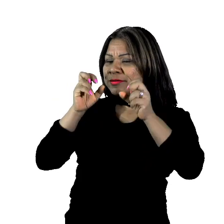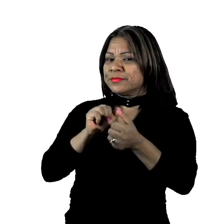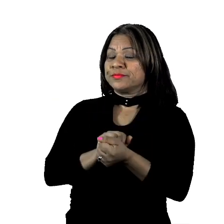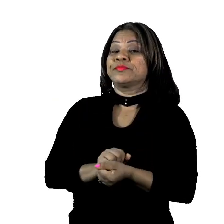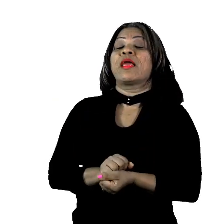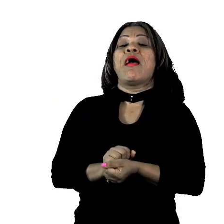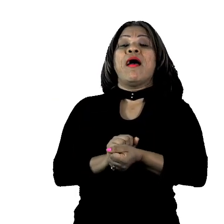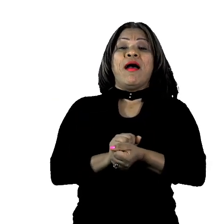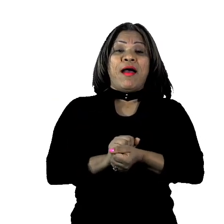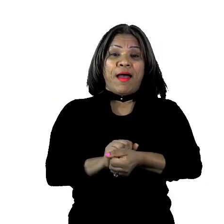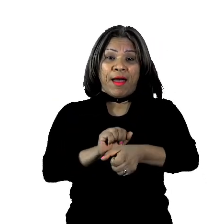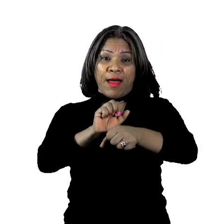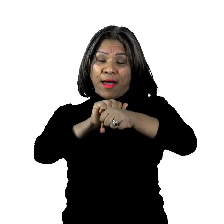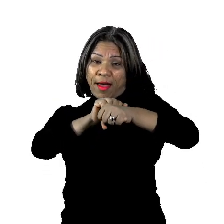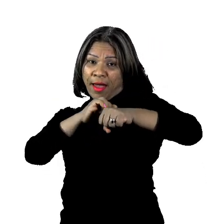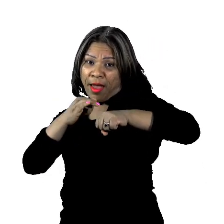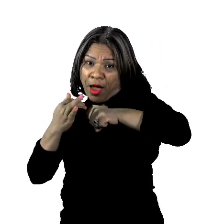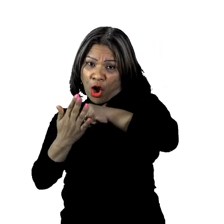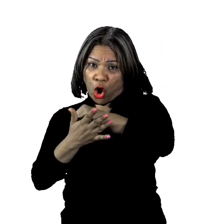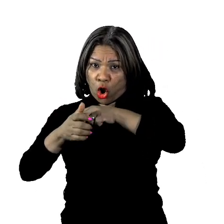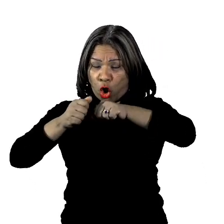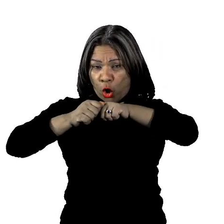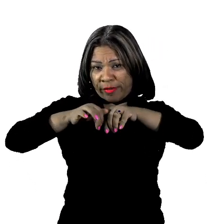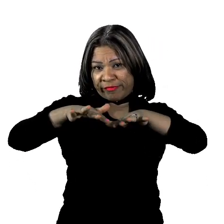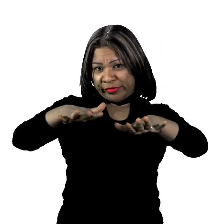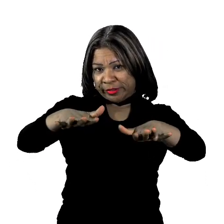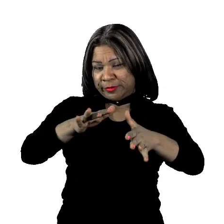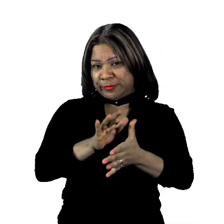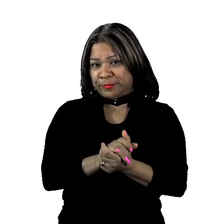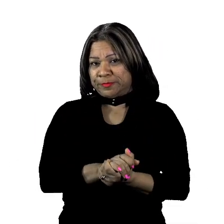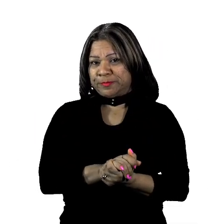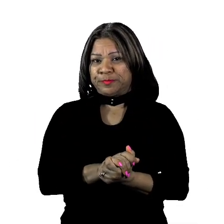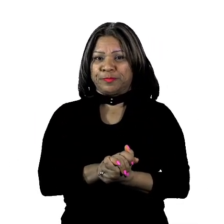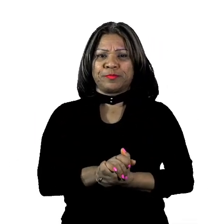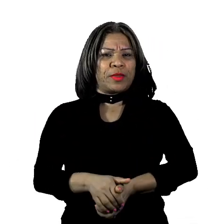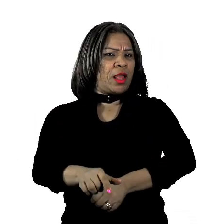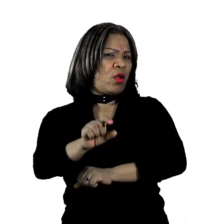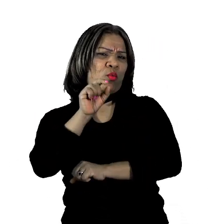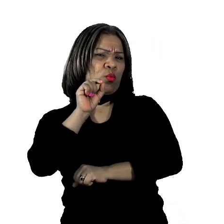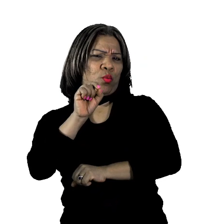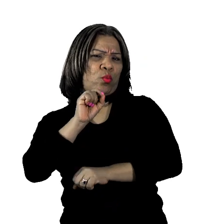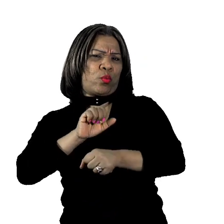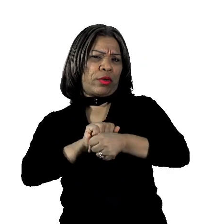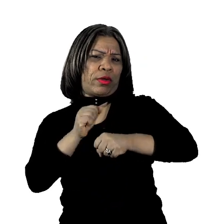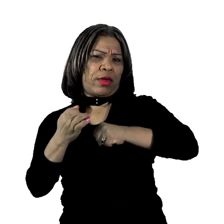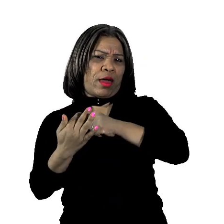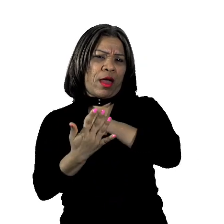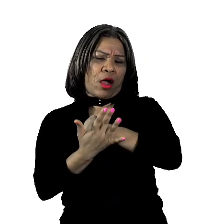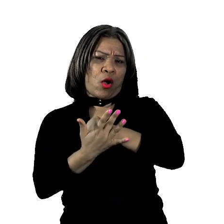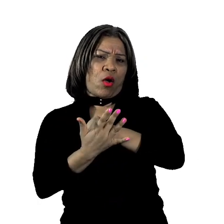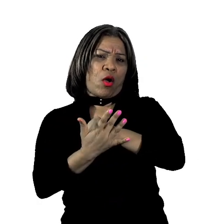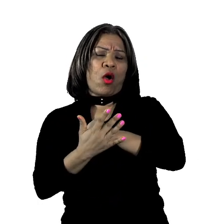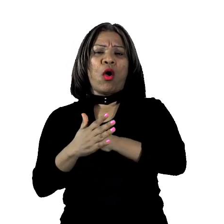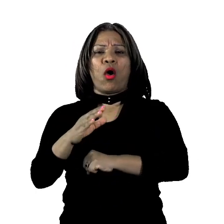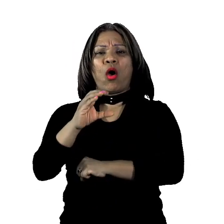Coronavírus. Leia a segunda linha do texto. O que é coronavírus COVID-19?